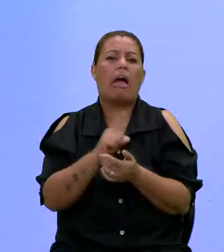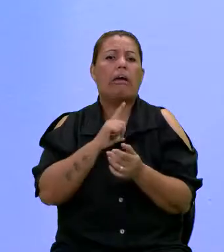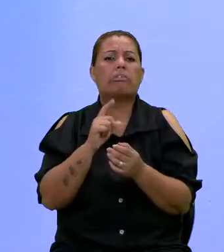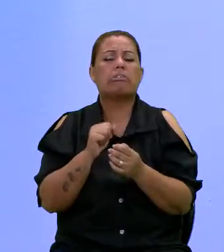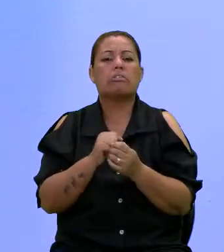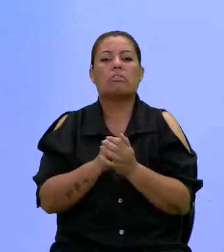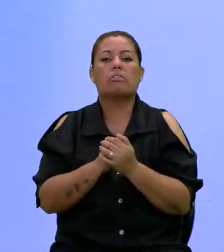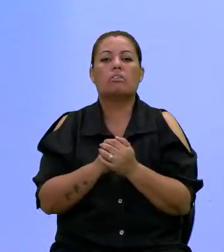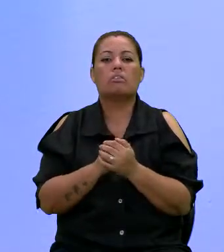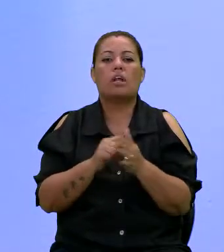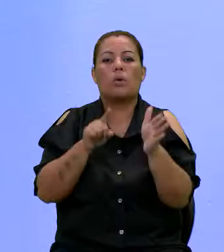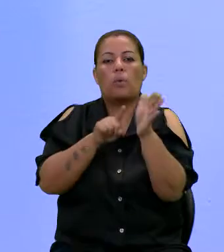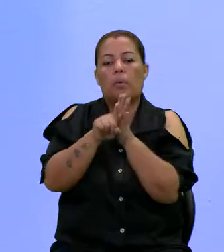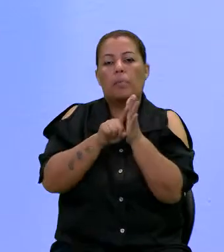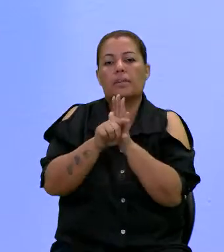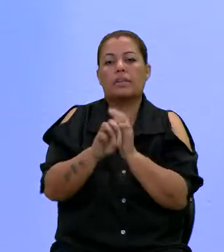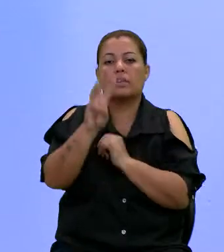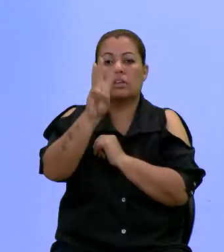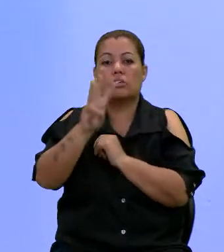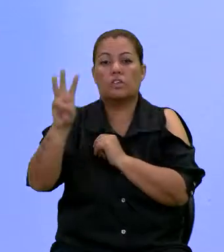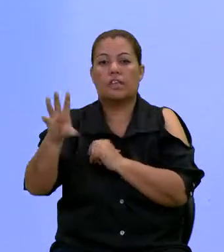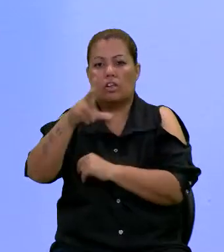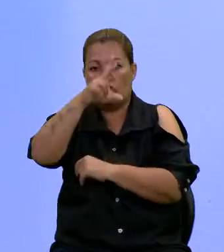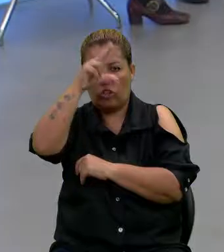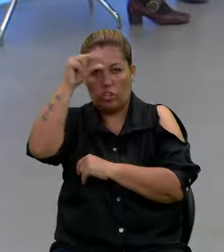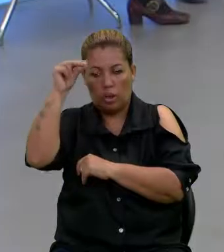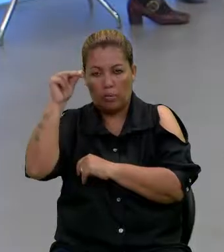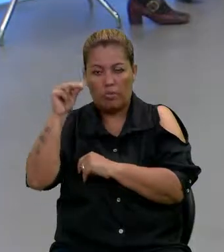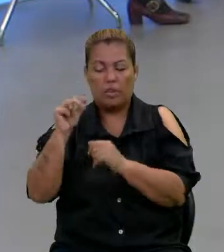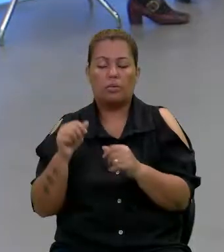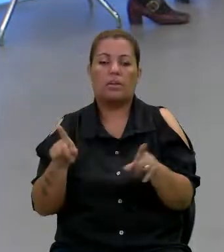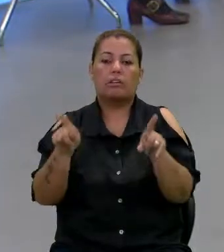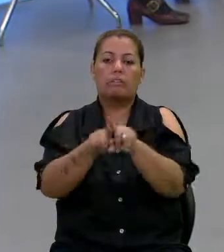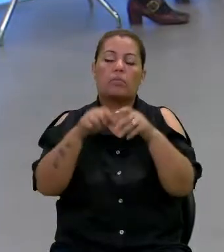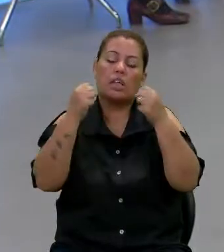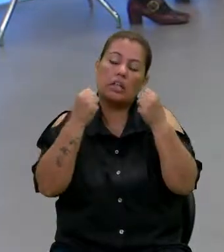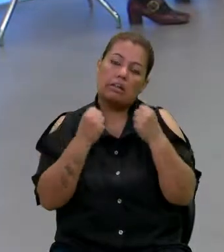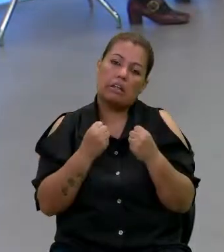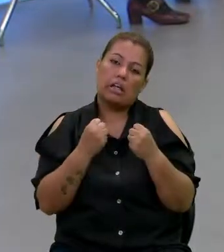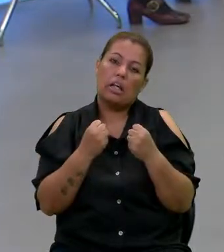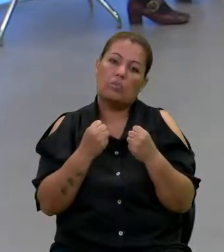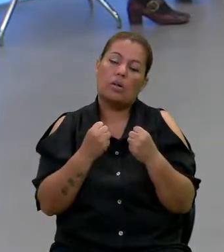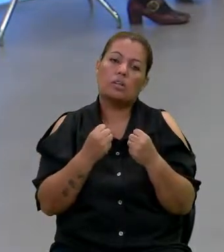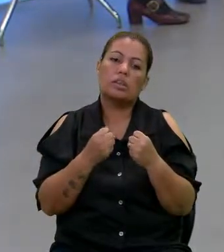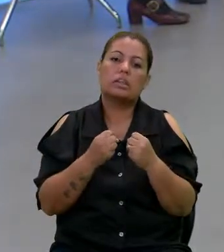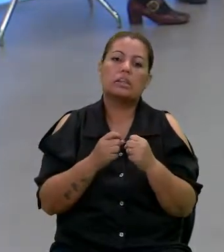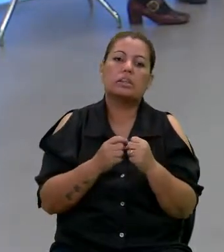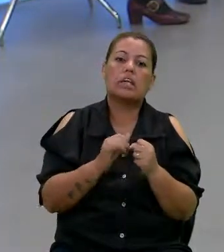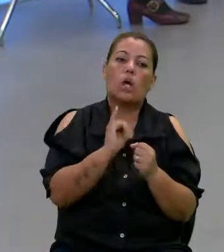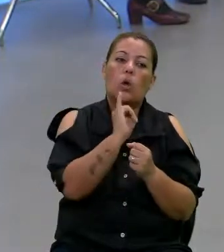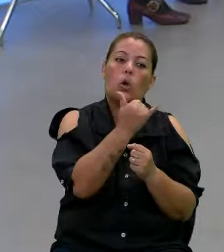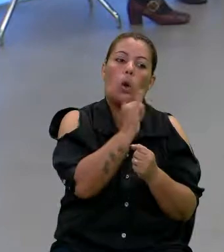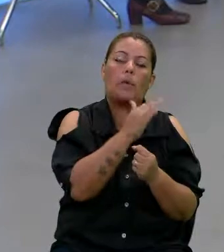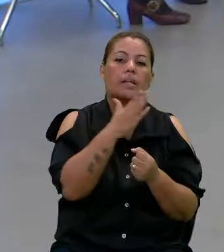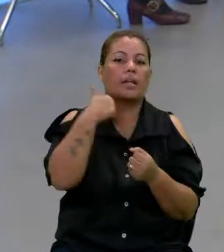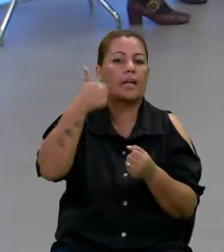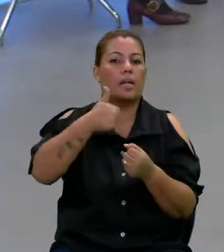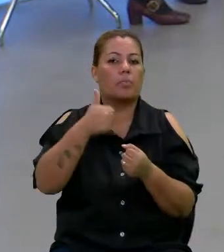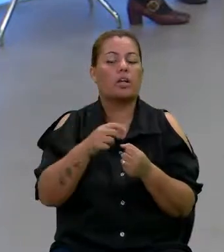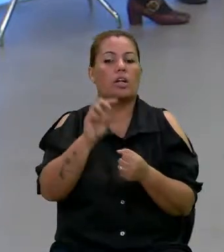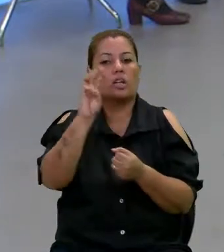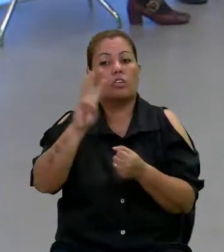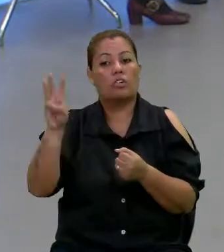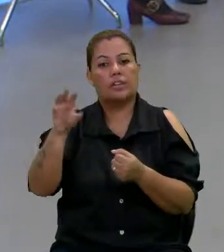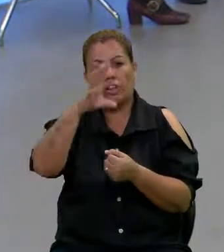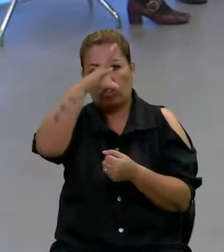proposta que pode ser acessada via o site da Prefeitura e que pode ser comentada e melhorada via o site da